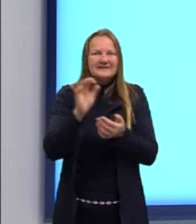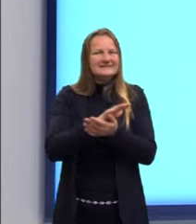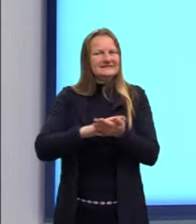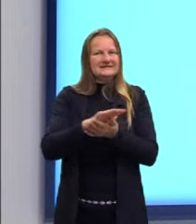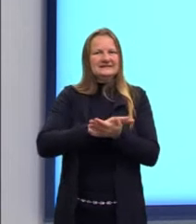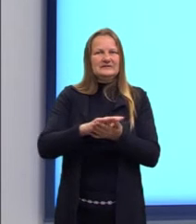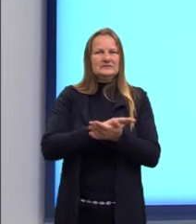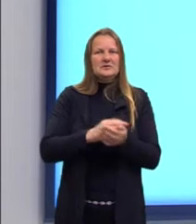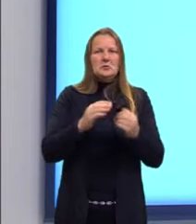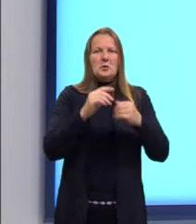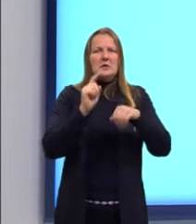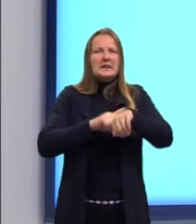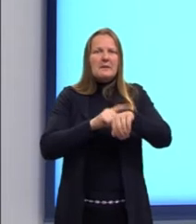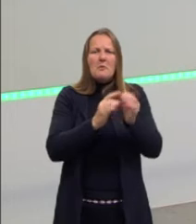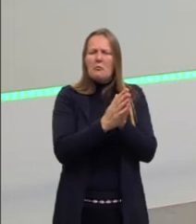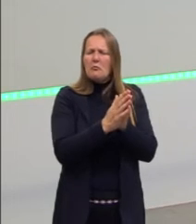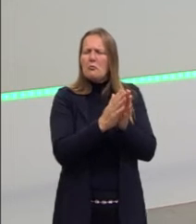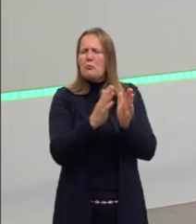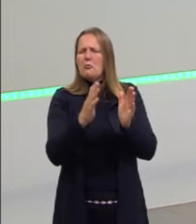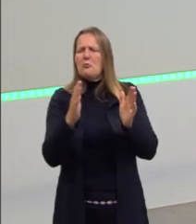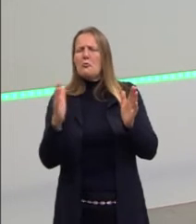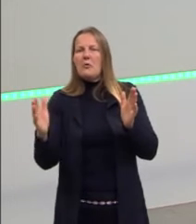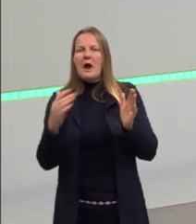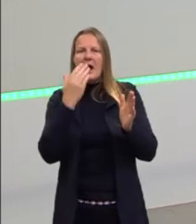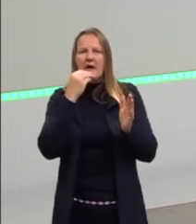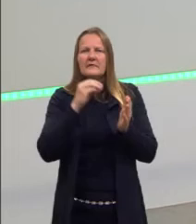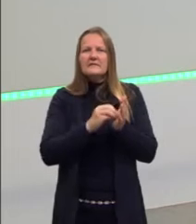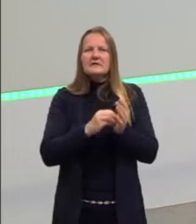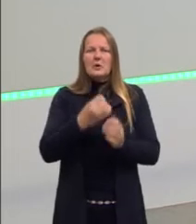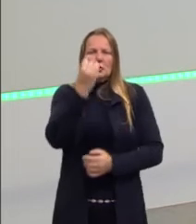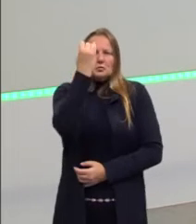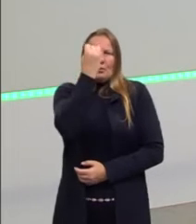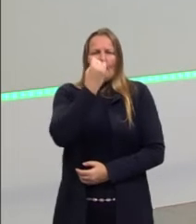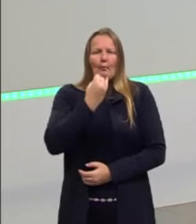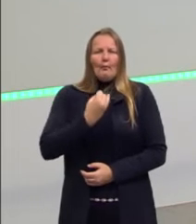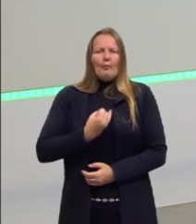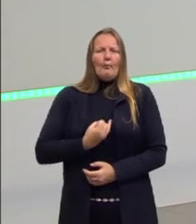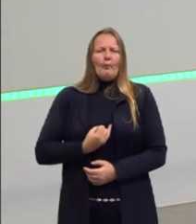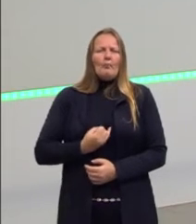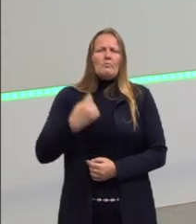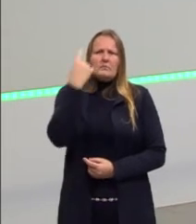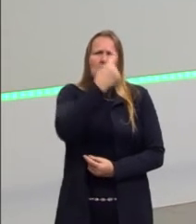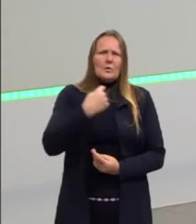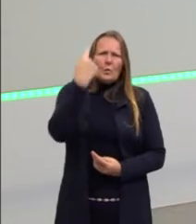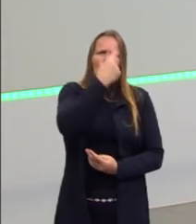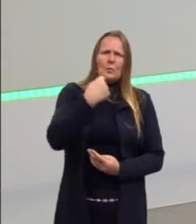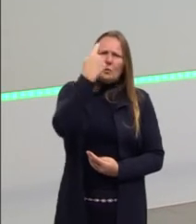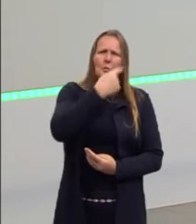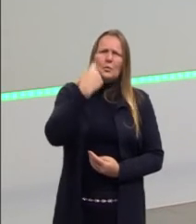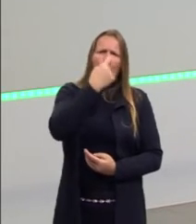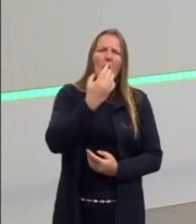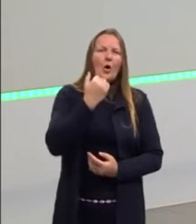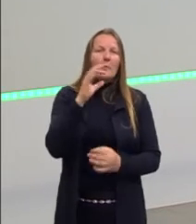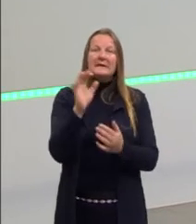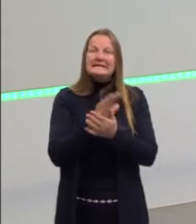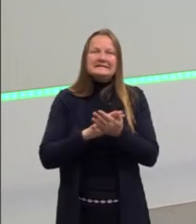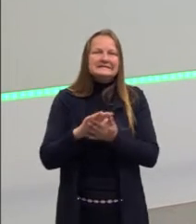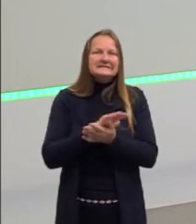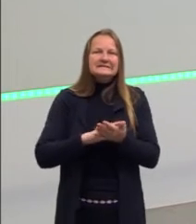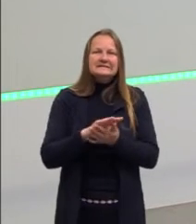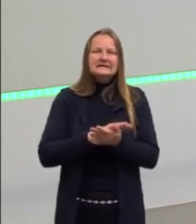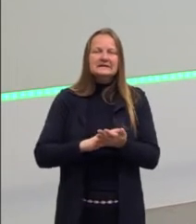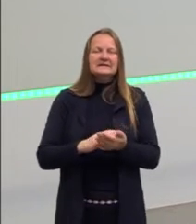pessoa pensa, né? Às vezes as pessoas querem emagrecer e passam um longo período, por exemplo, sem se alimentar. Isso